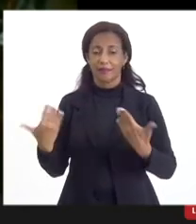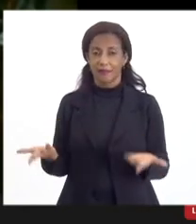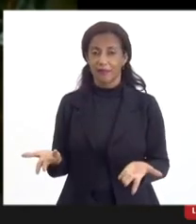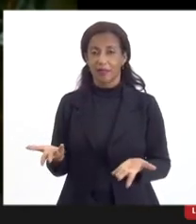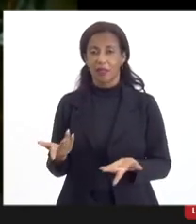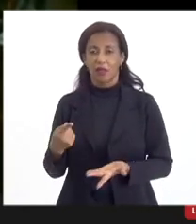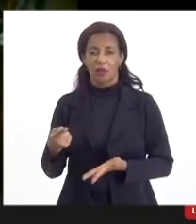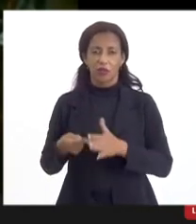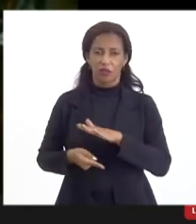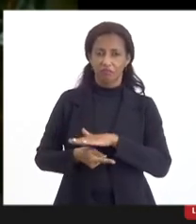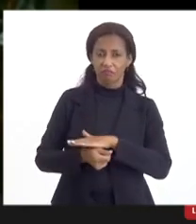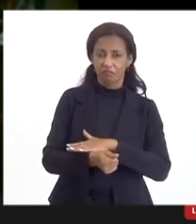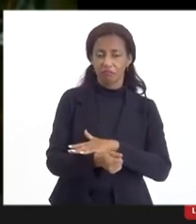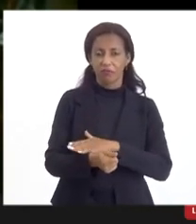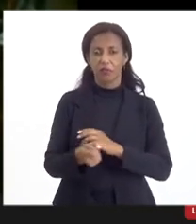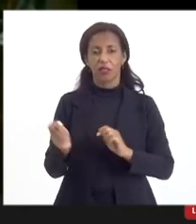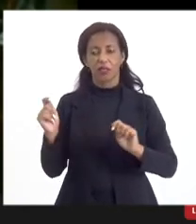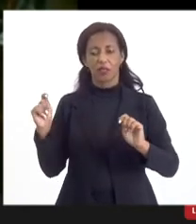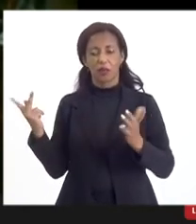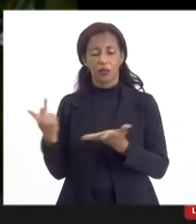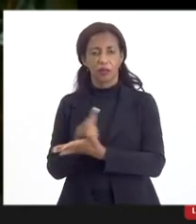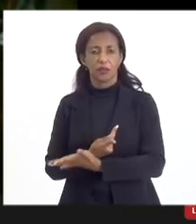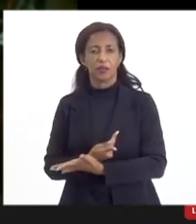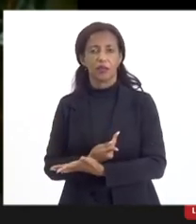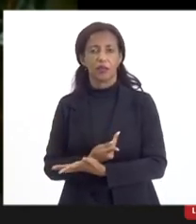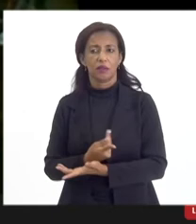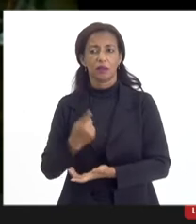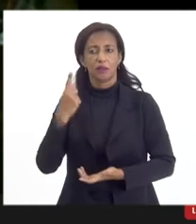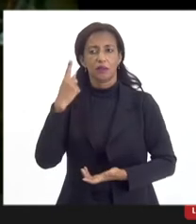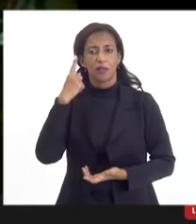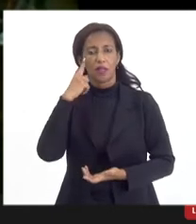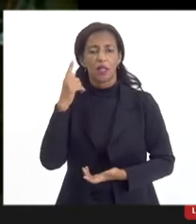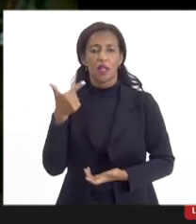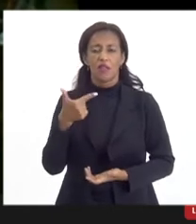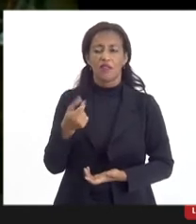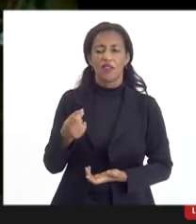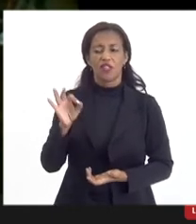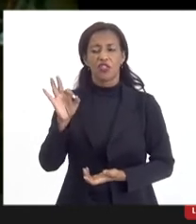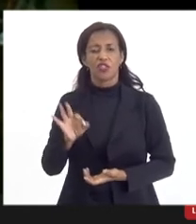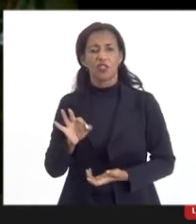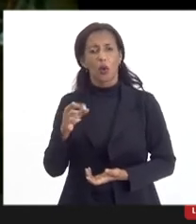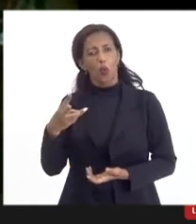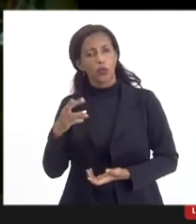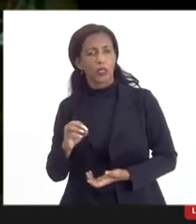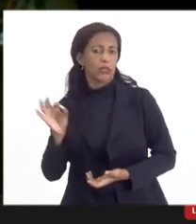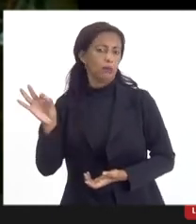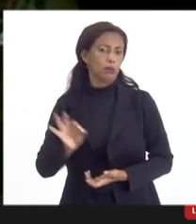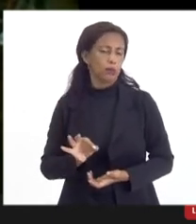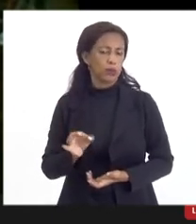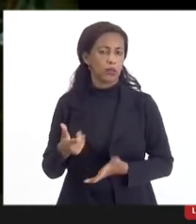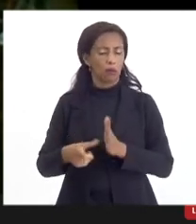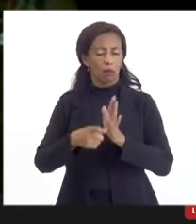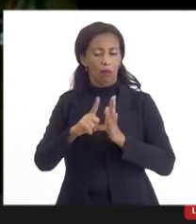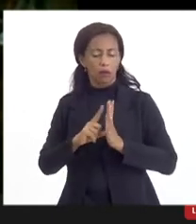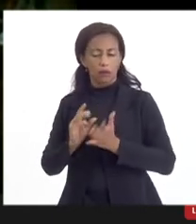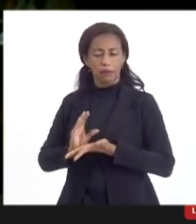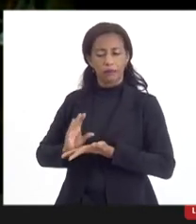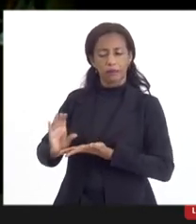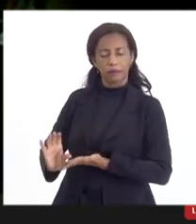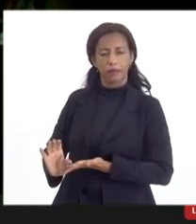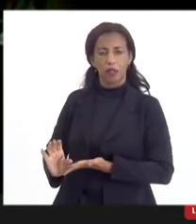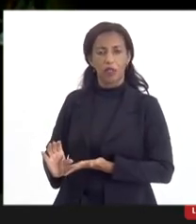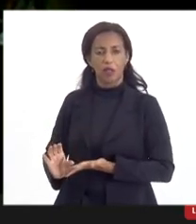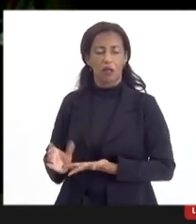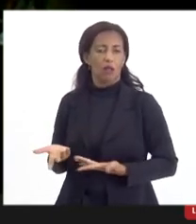esses financiamentos, eles ocorreriam num percentual de 20, 30%, alguma coisa de antecipação de